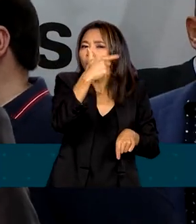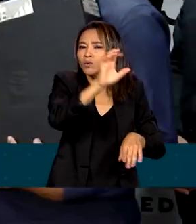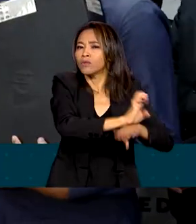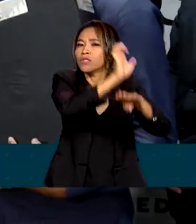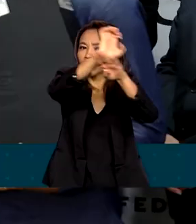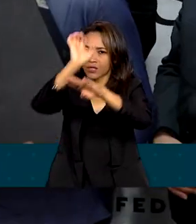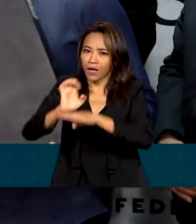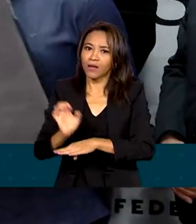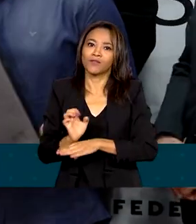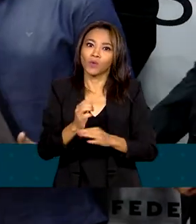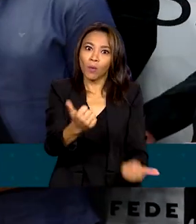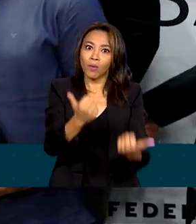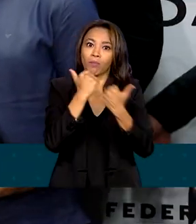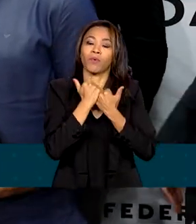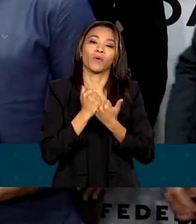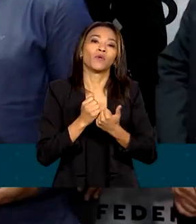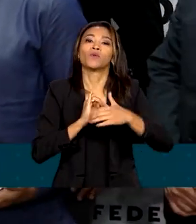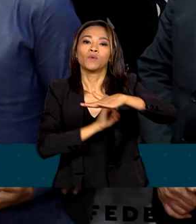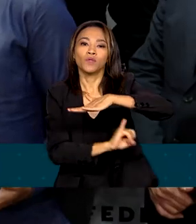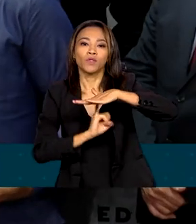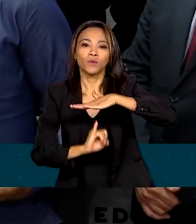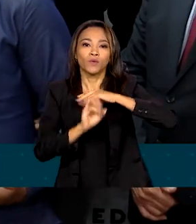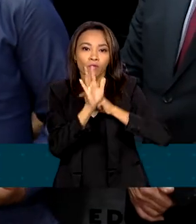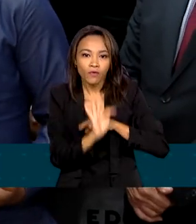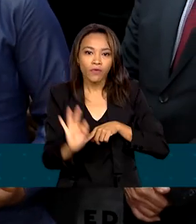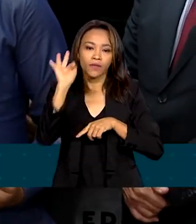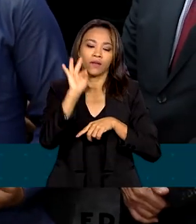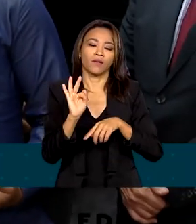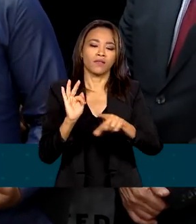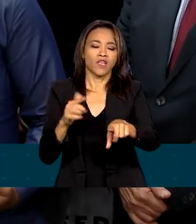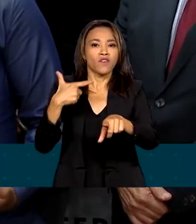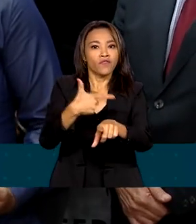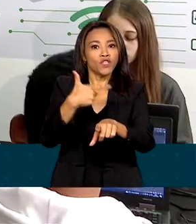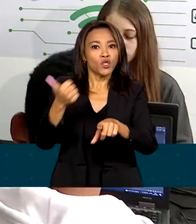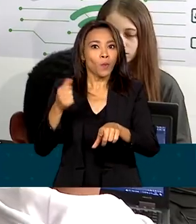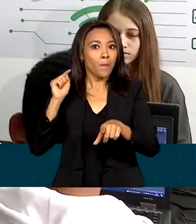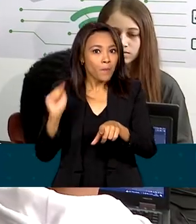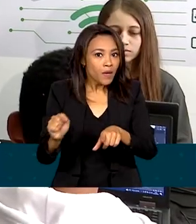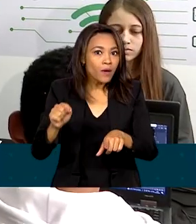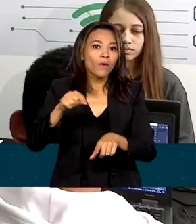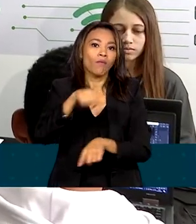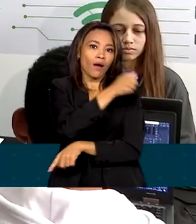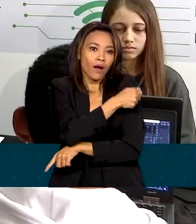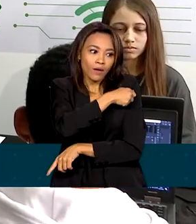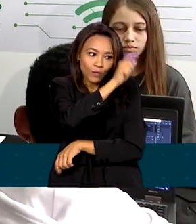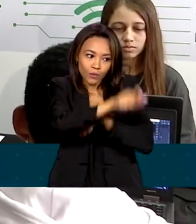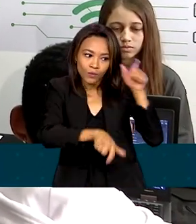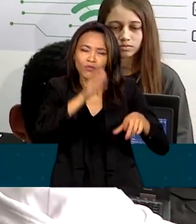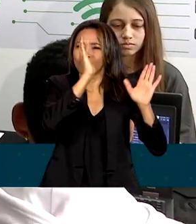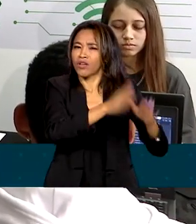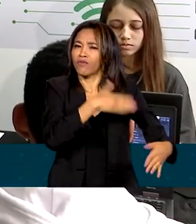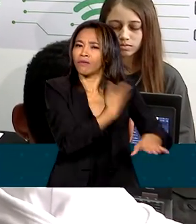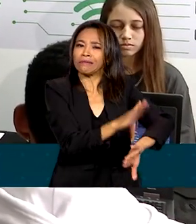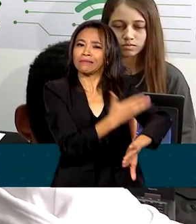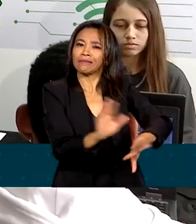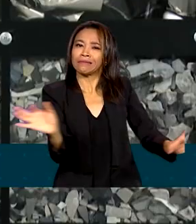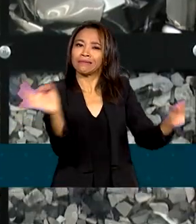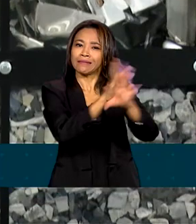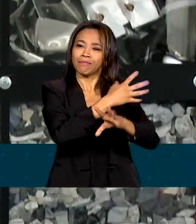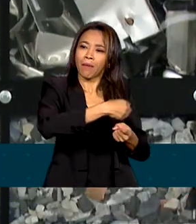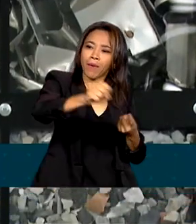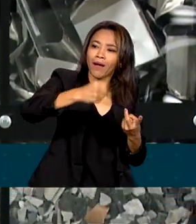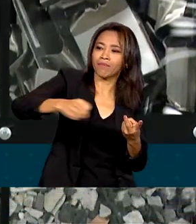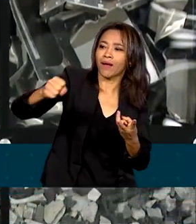federais. Desde 2006, mais de 21 mil alunos foram capacitados para o mercado de trabalho